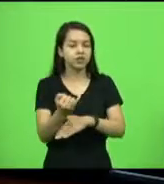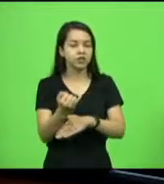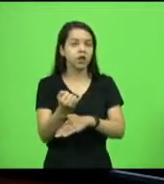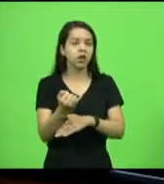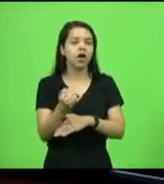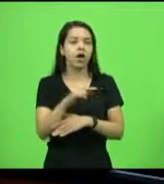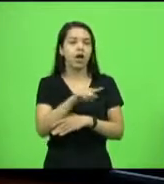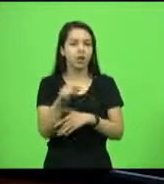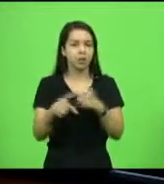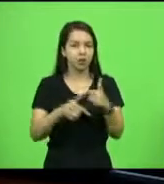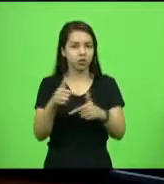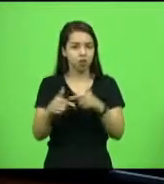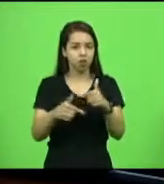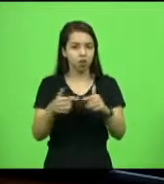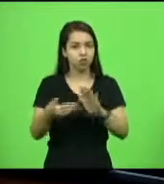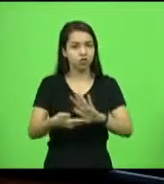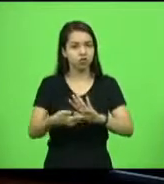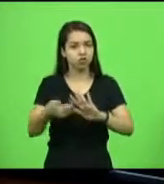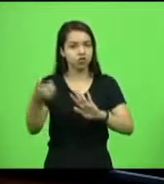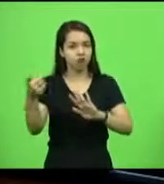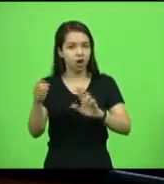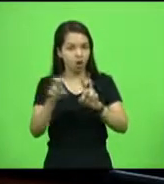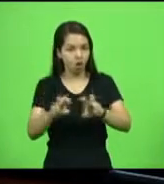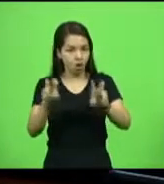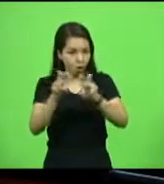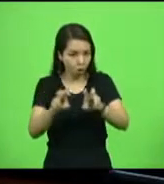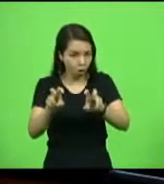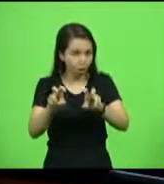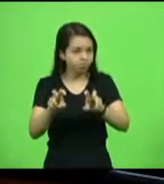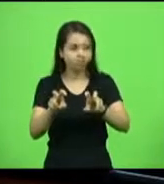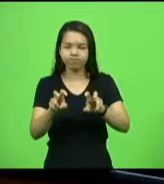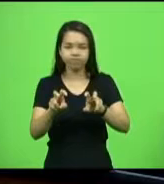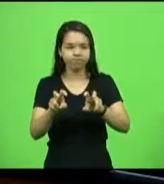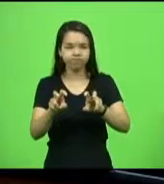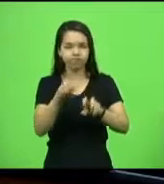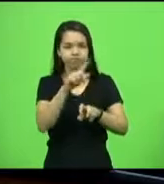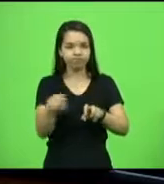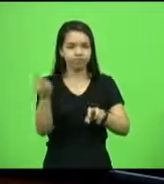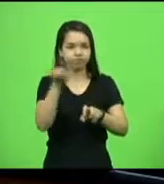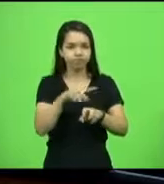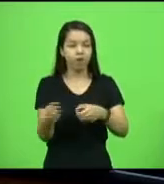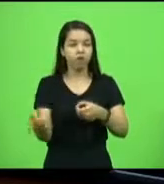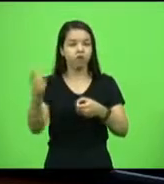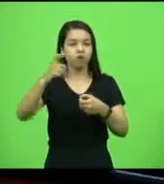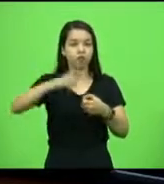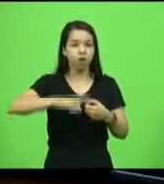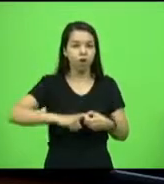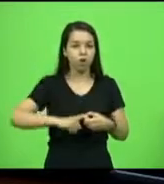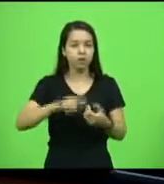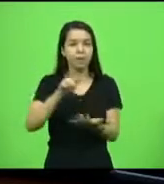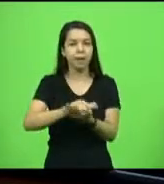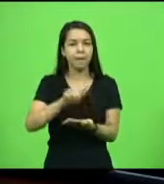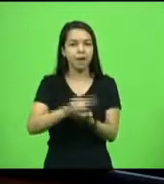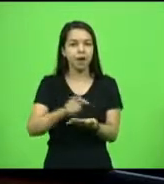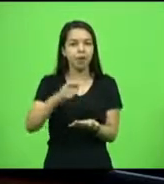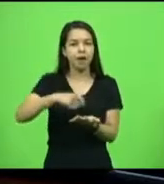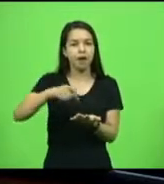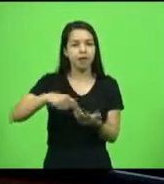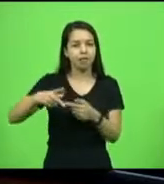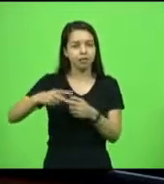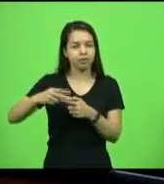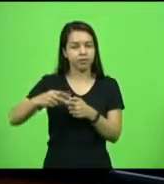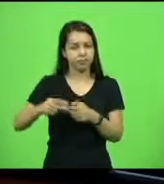e que voltam à época do papel e caneta. Ou seja, é um absurdo o que está acontecendo com o SAMU